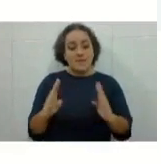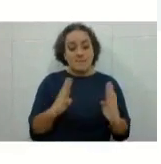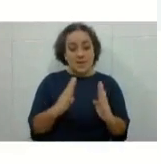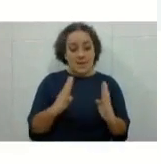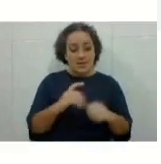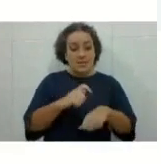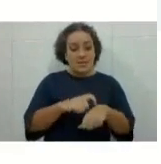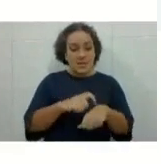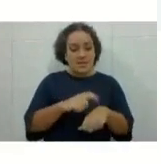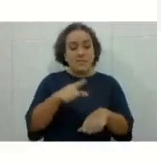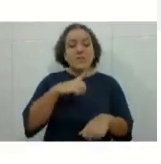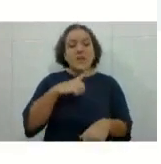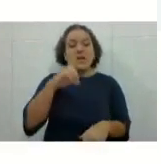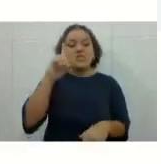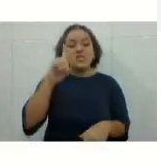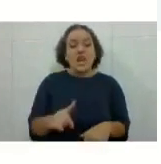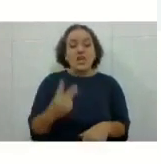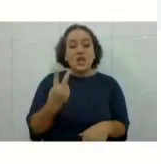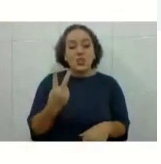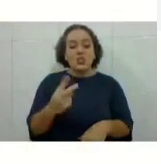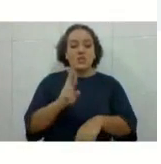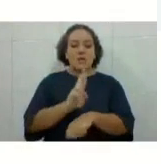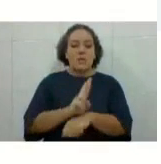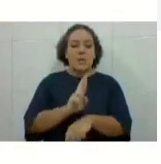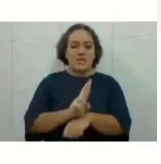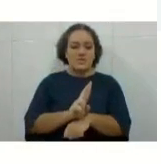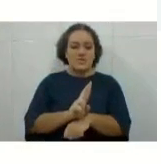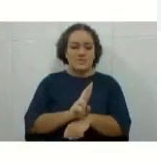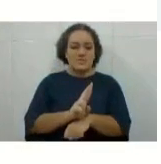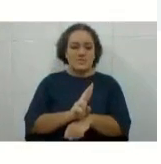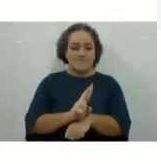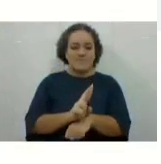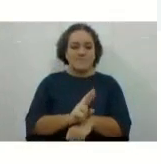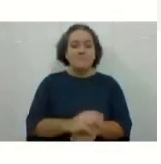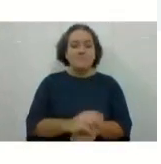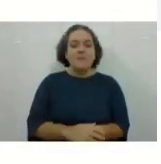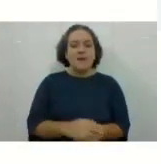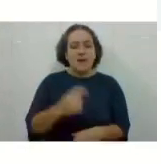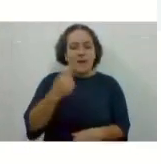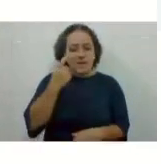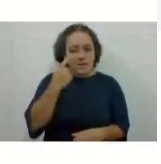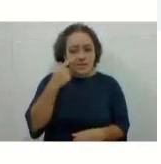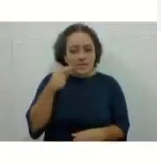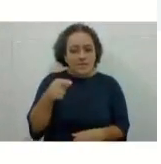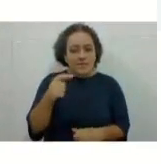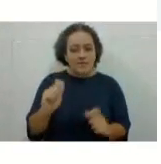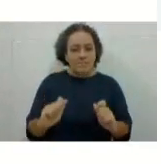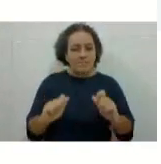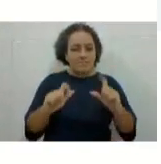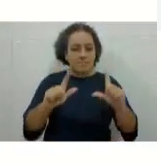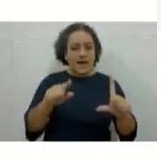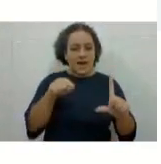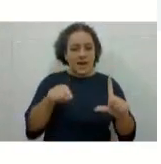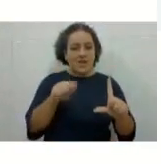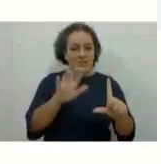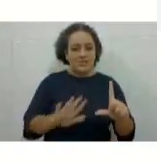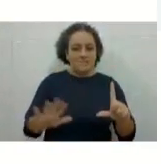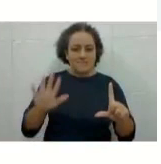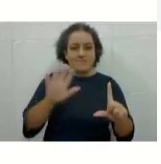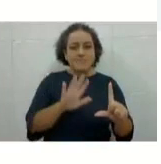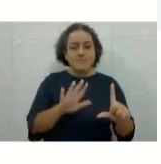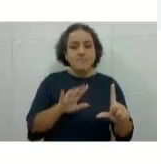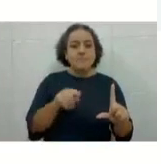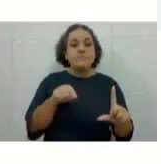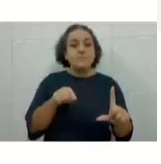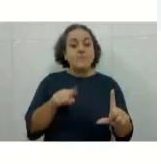momentos de recuperação, ok? Então, vendo essa imagem que vocês estão vendo aqui, pessoal, é do manual